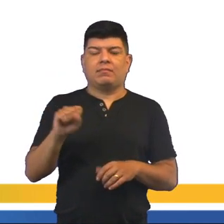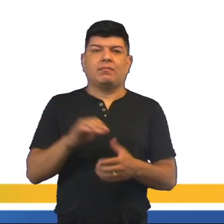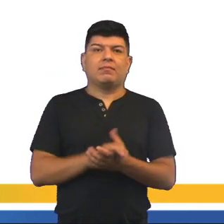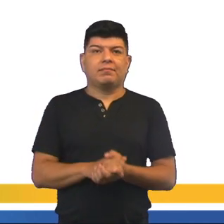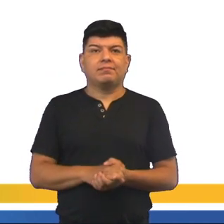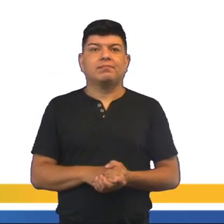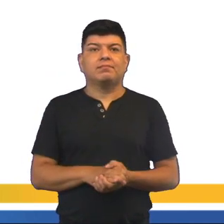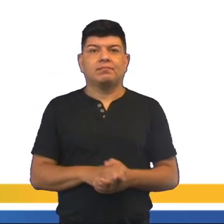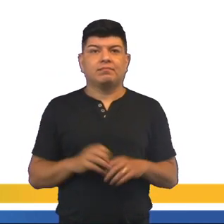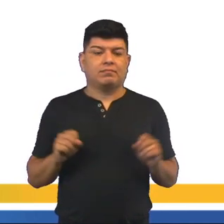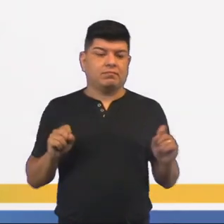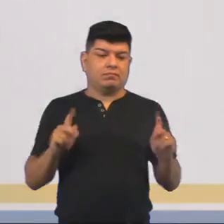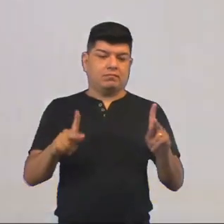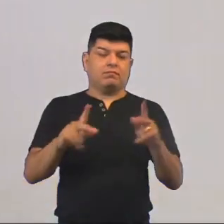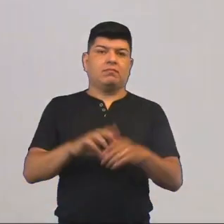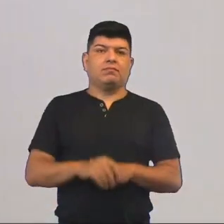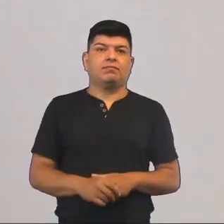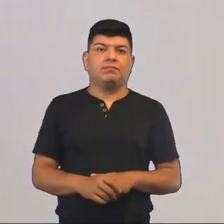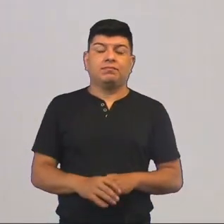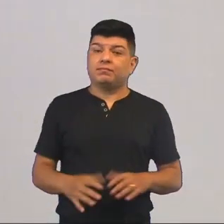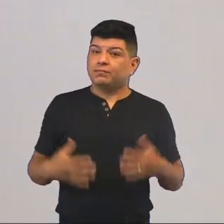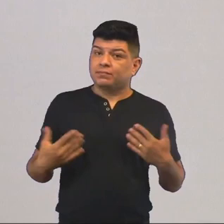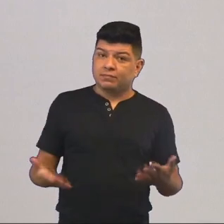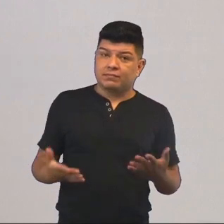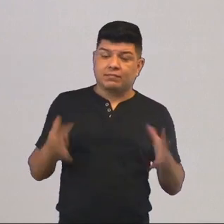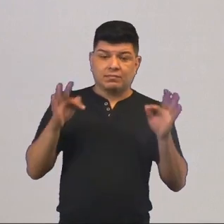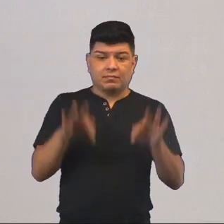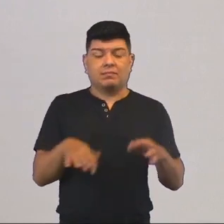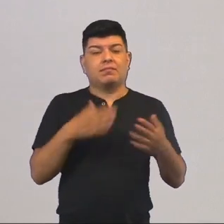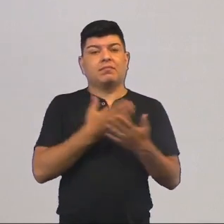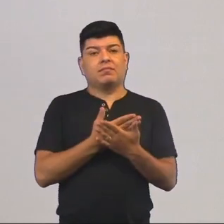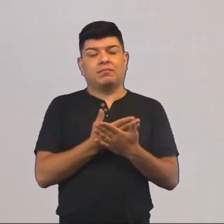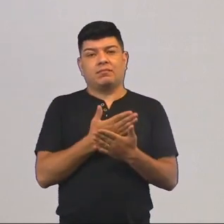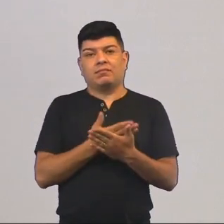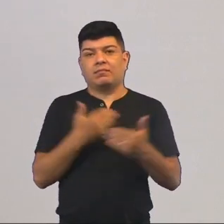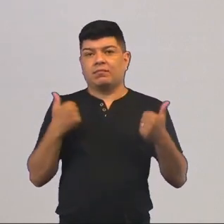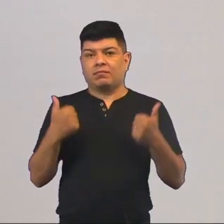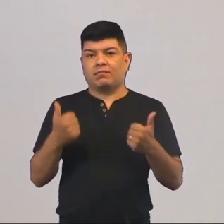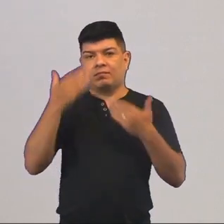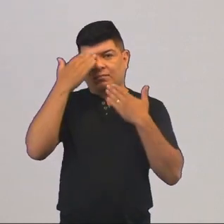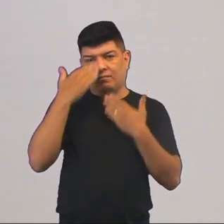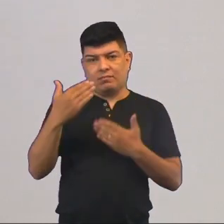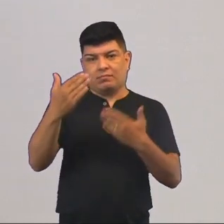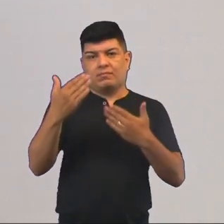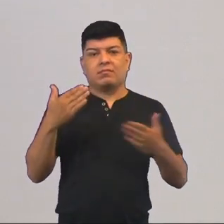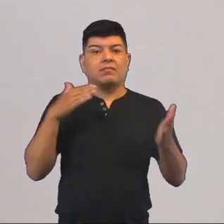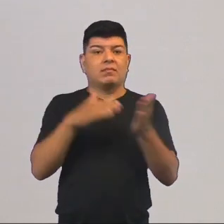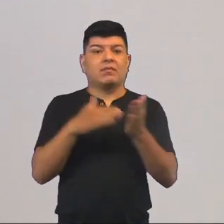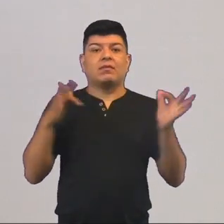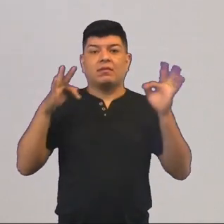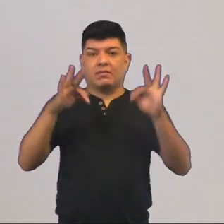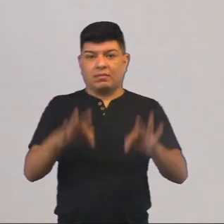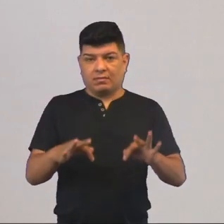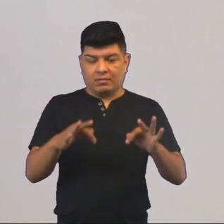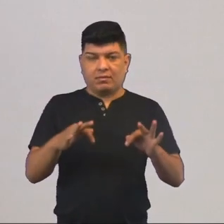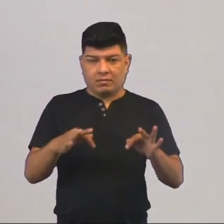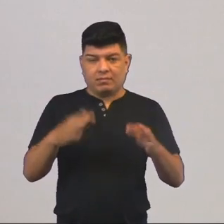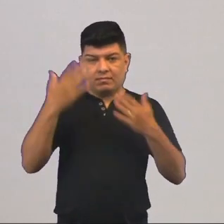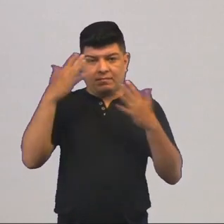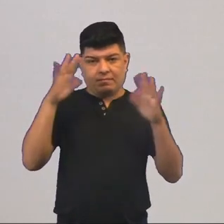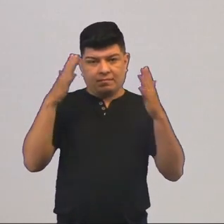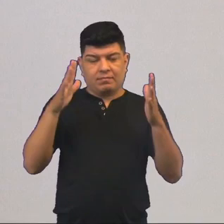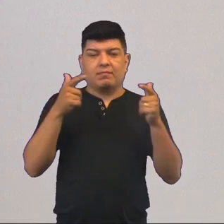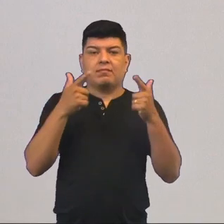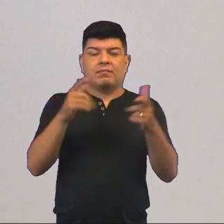teoria aí, ok? E é isso aí, gente. Chegamos ao final de mais uma aula. Obrigada a você que ficou conosco até o final e